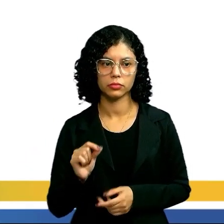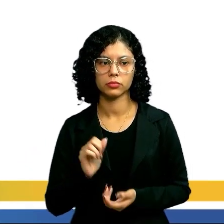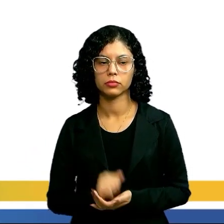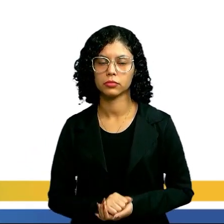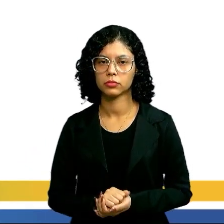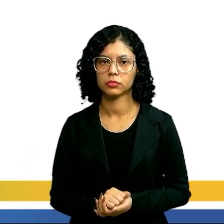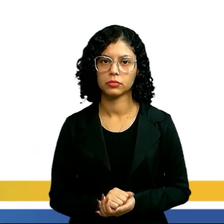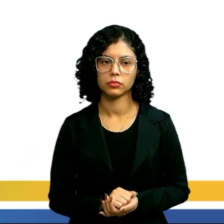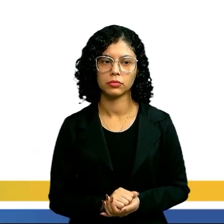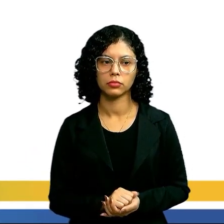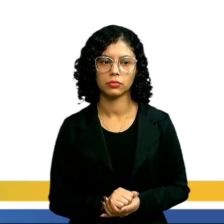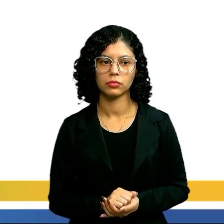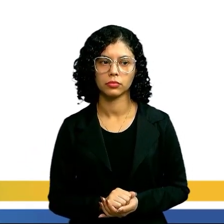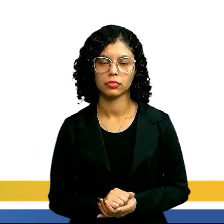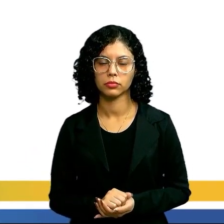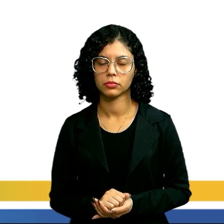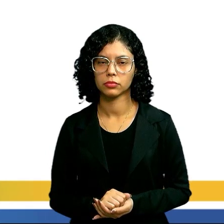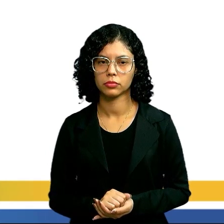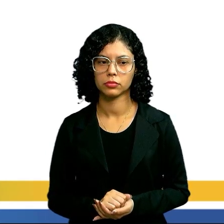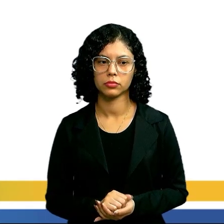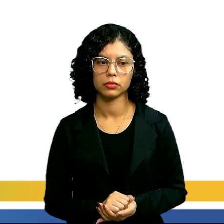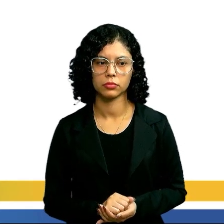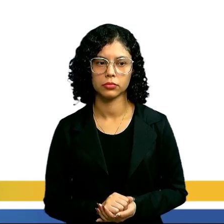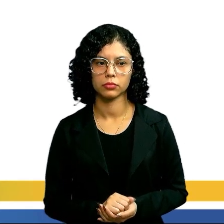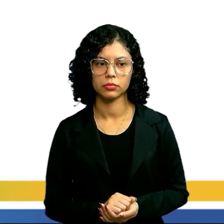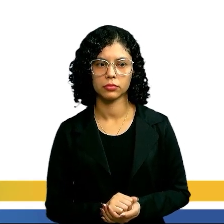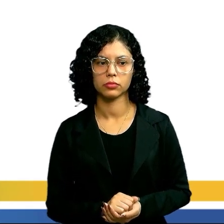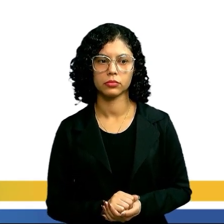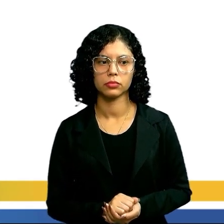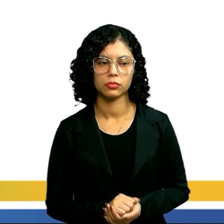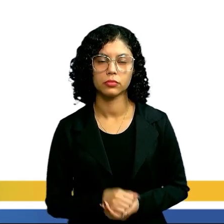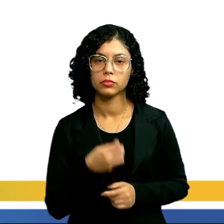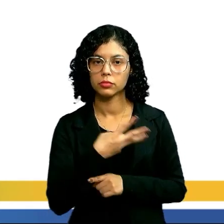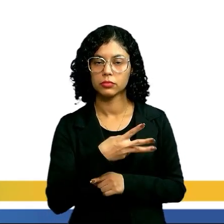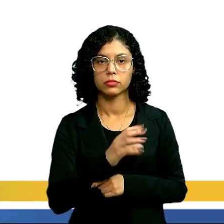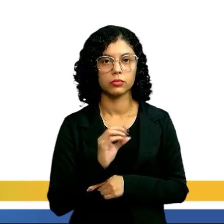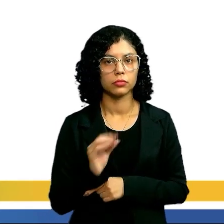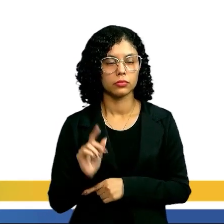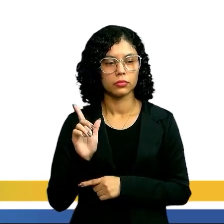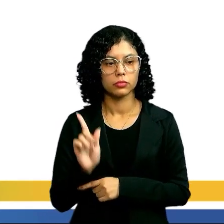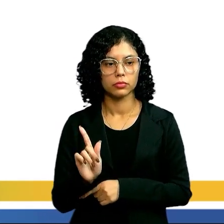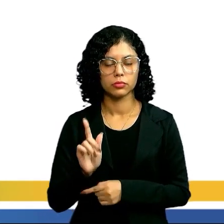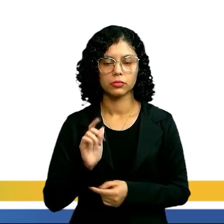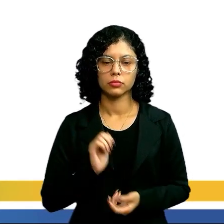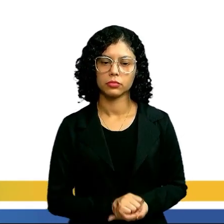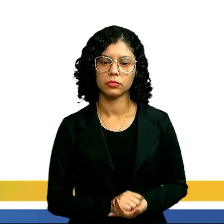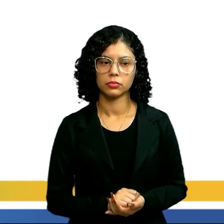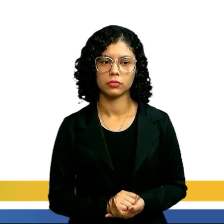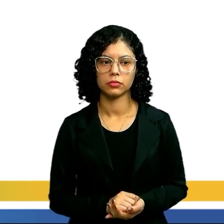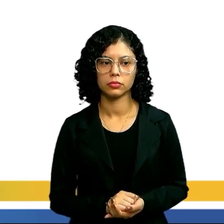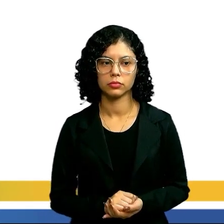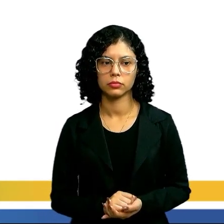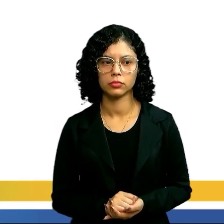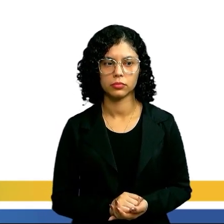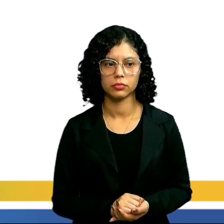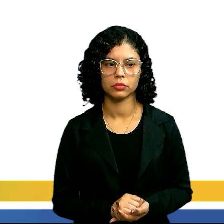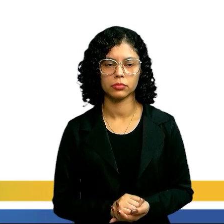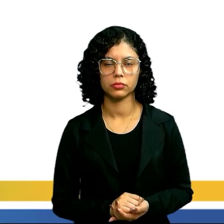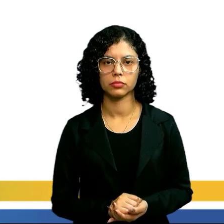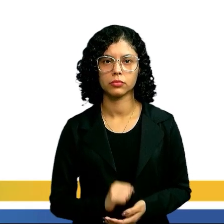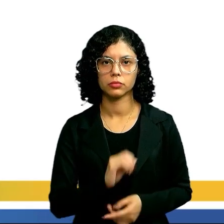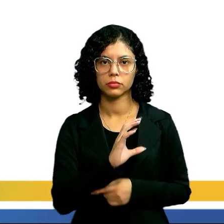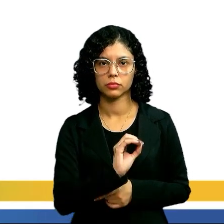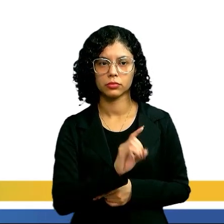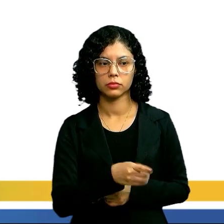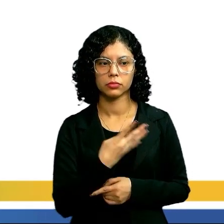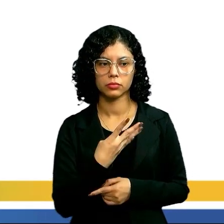0,200 gramas de castanha de caju. D. 300 gramas de